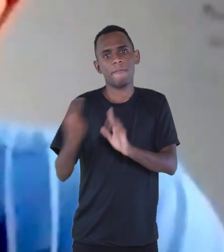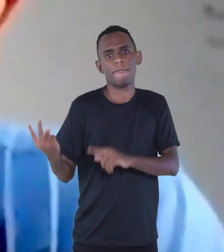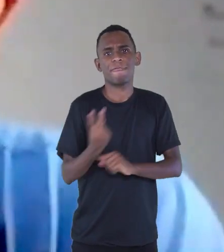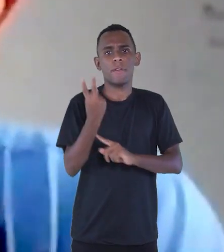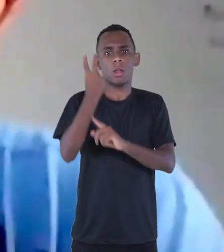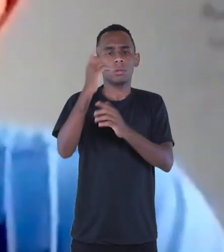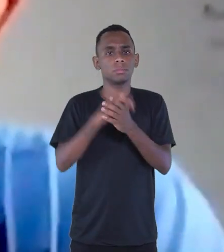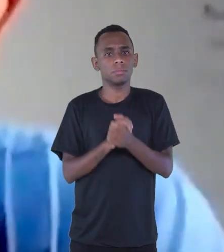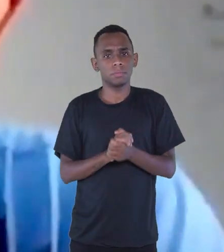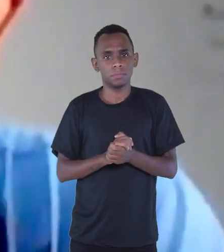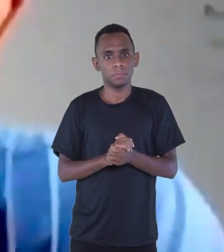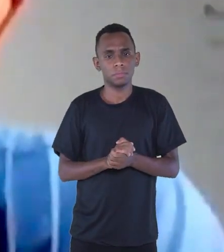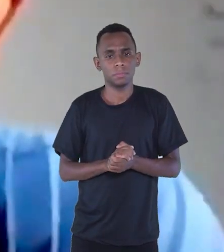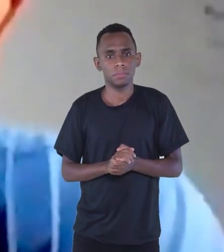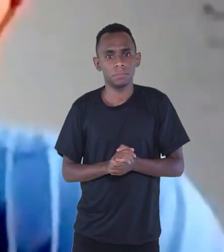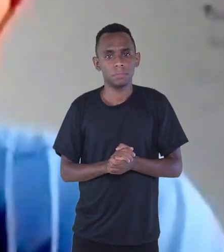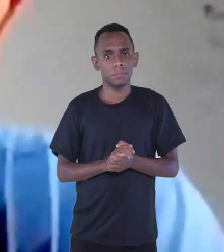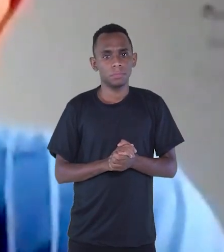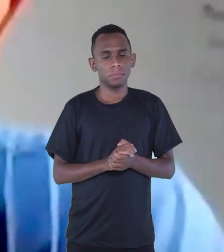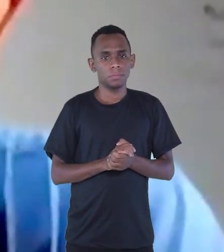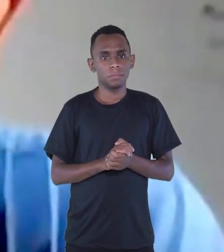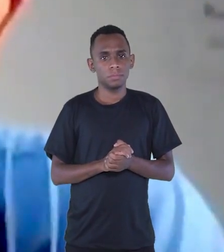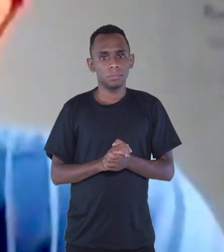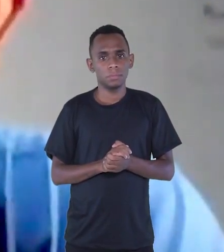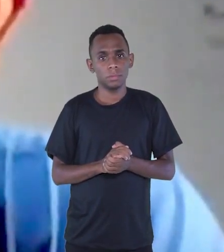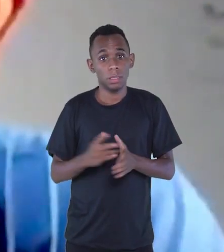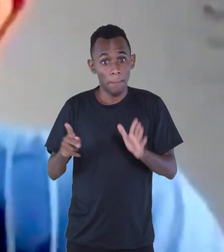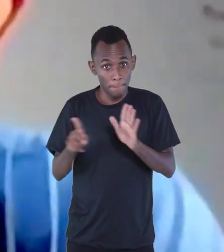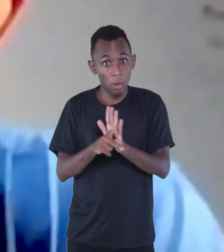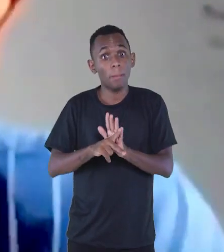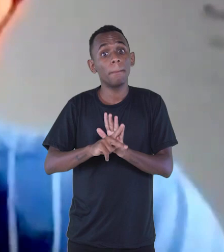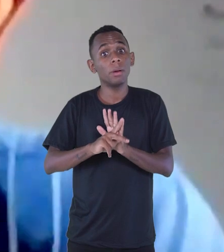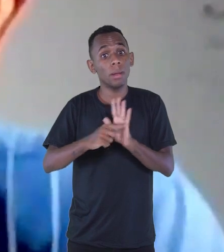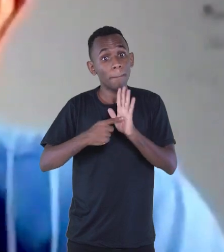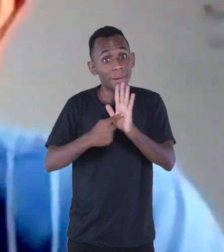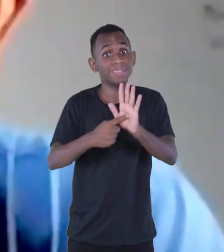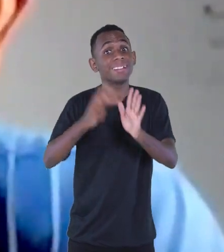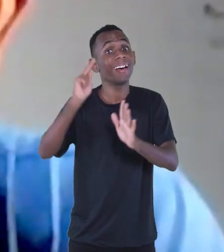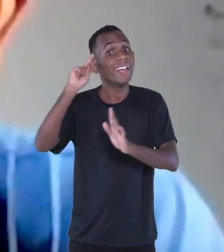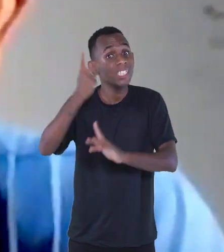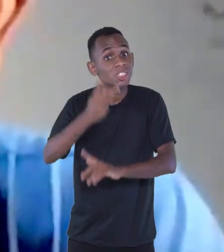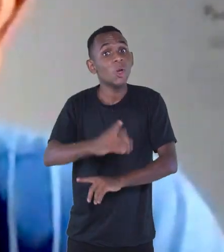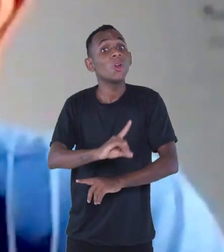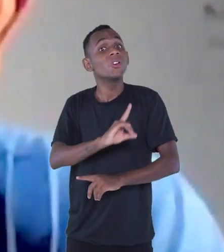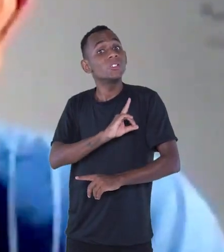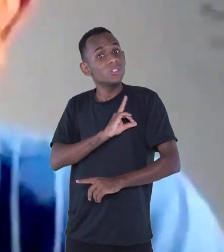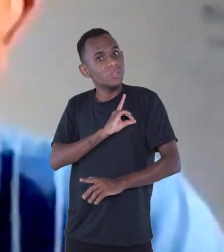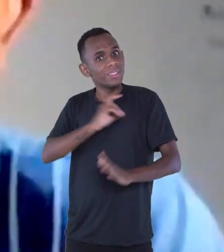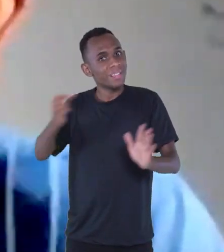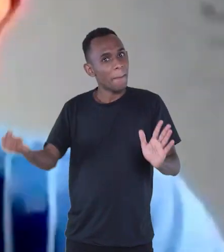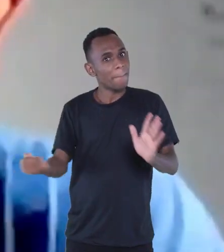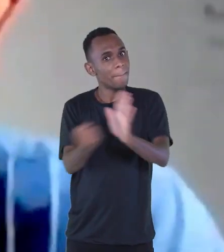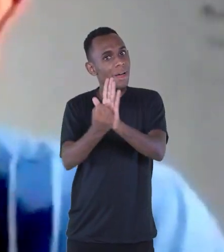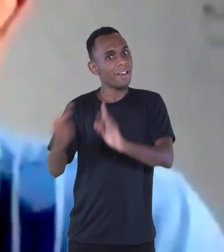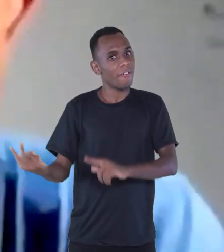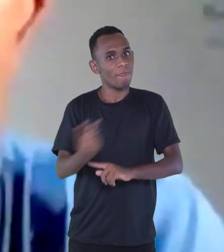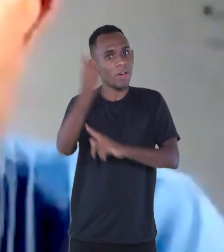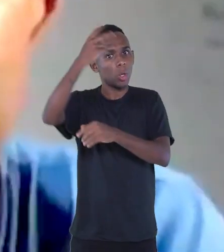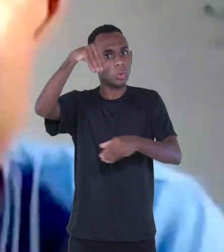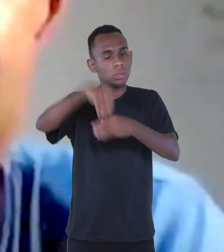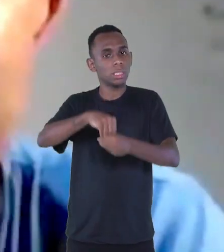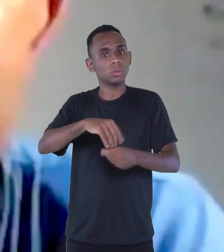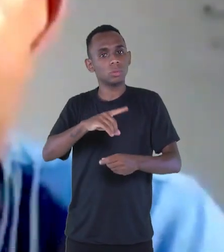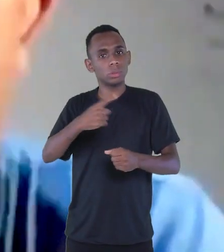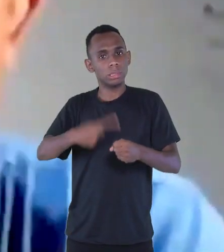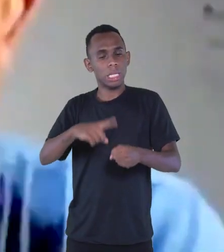Esse cordel patrimonial... Que conta a história de Divinópolis, um pouco, do patrimônio cultural. O patrimônio histórico de